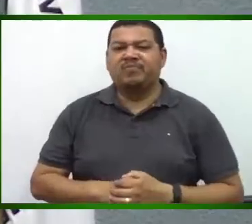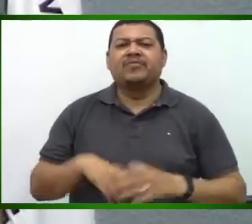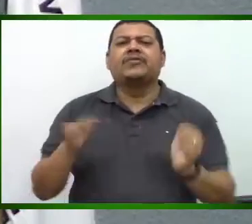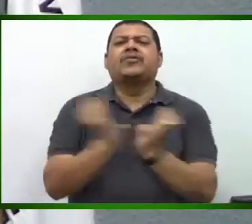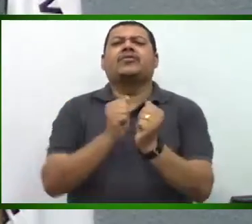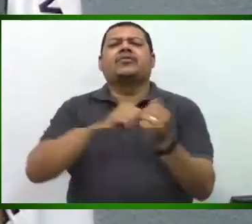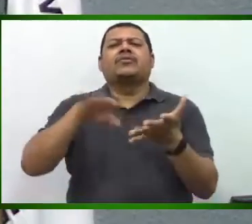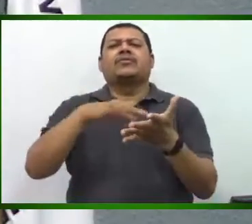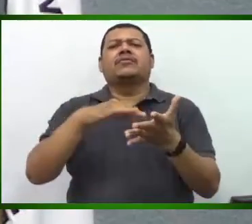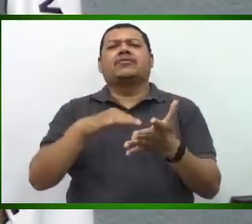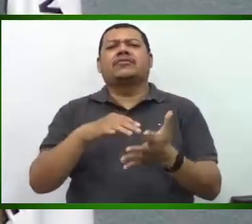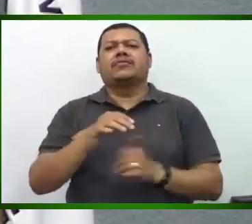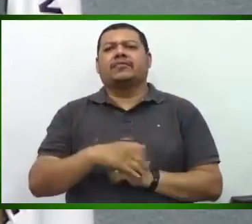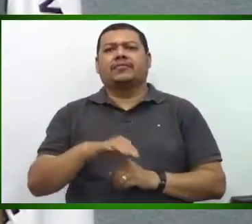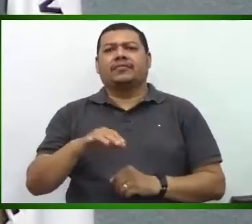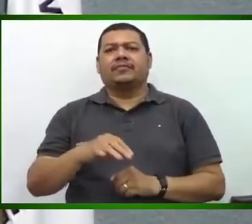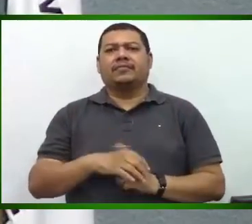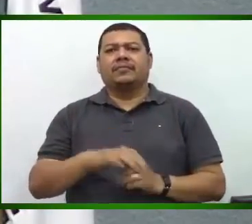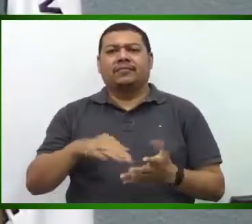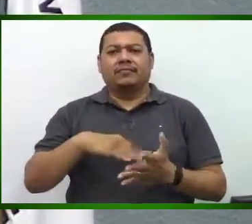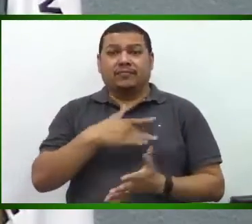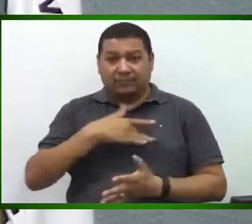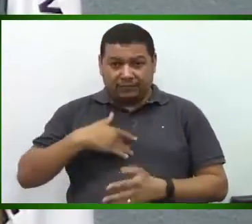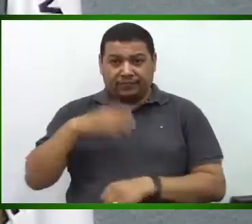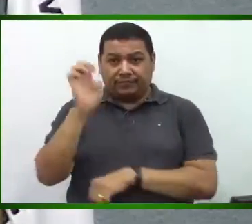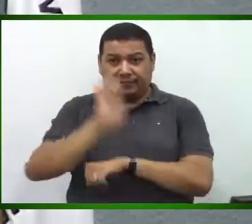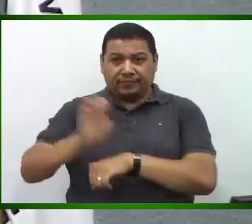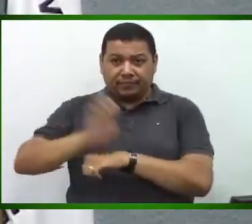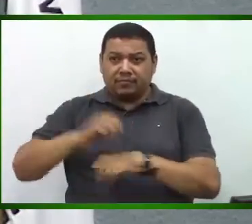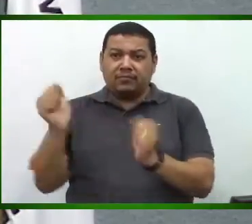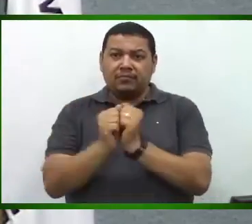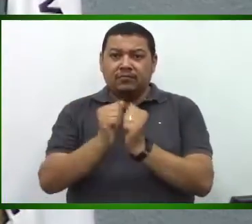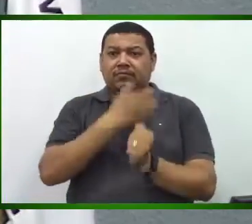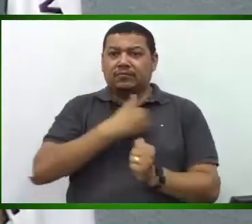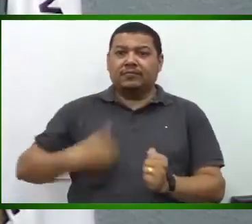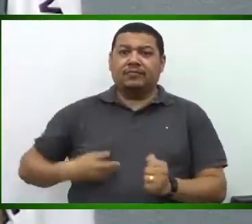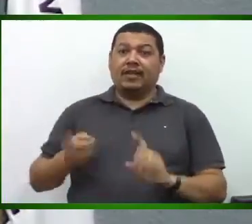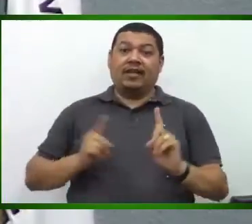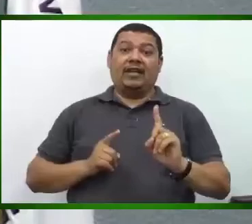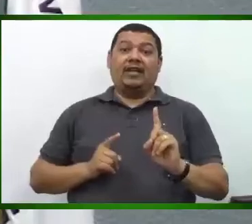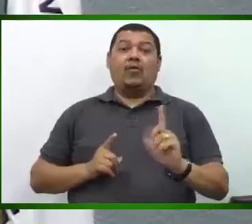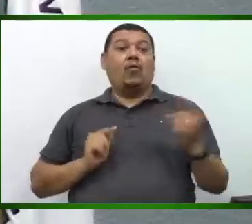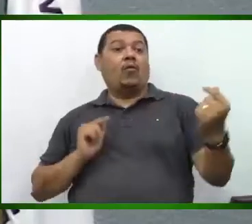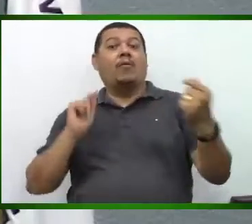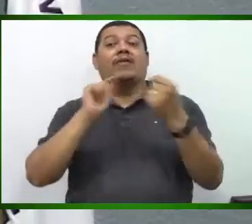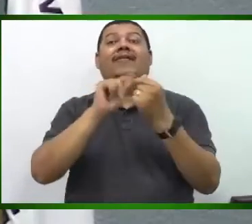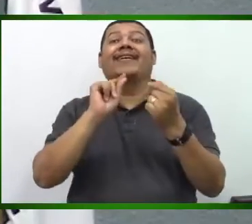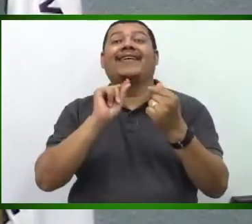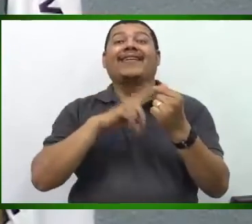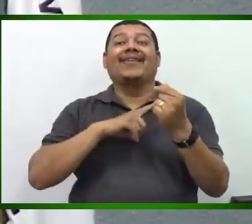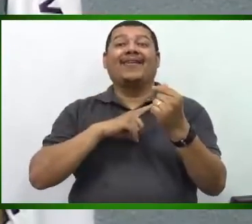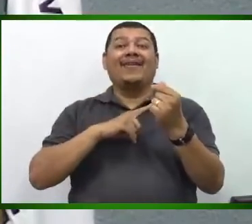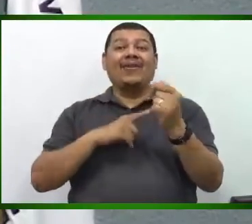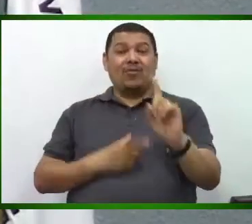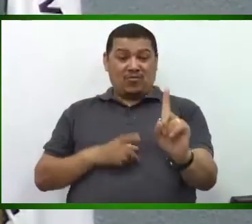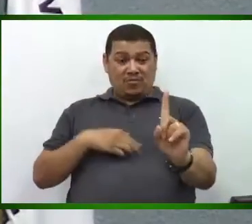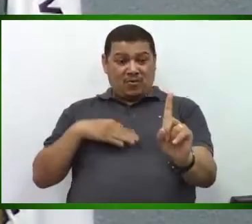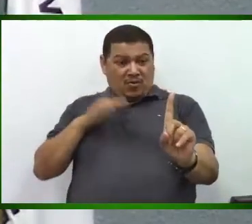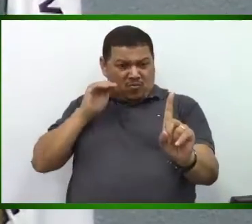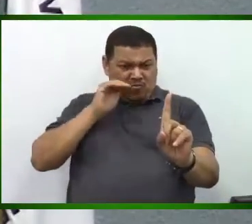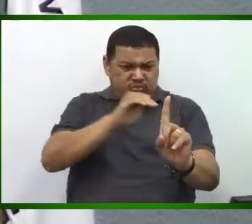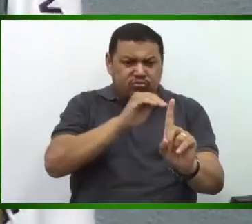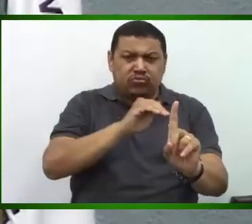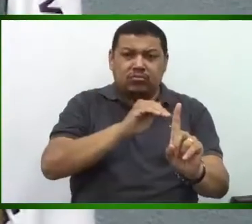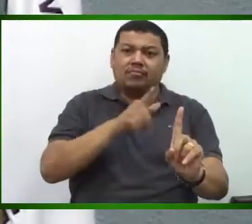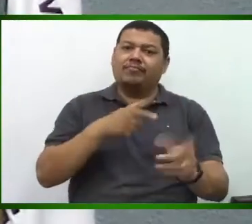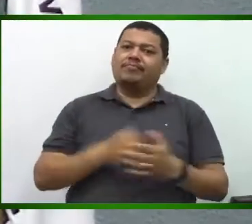de Estado, junto a governador. Aí, mas não. Então, o objetivo é atingir uma pessoa.